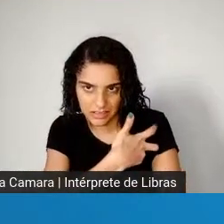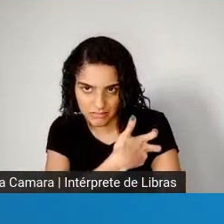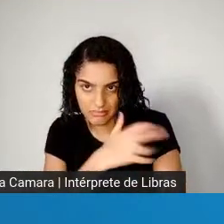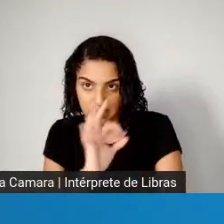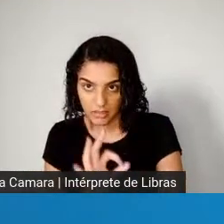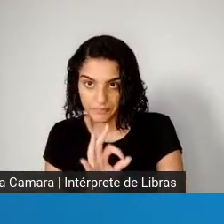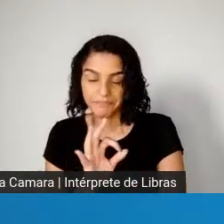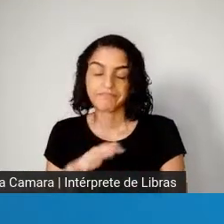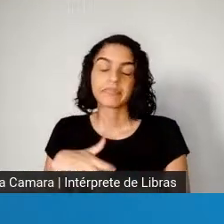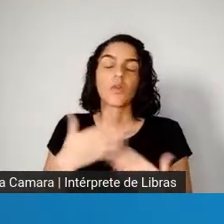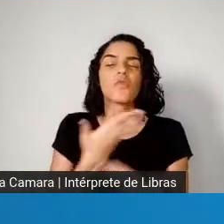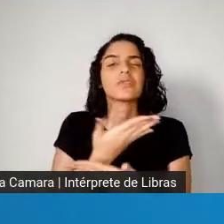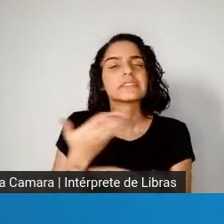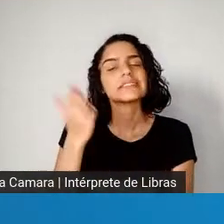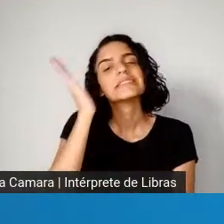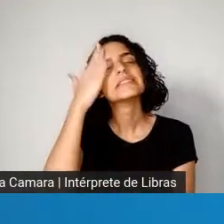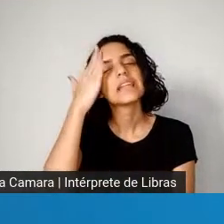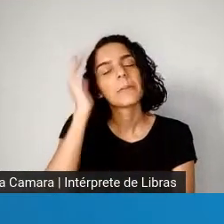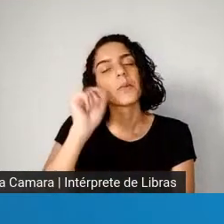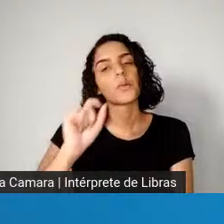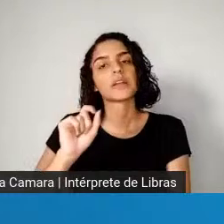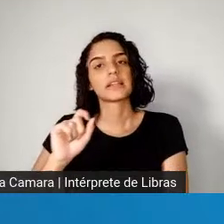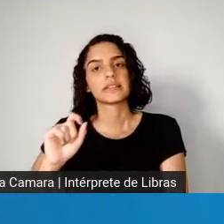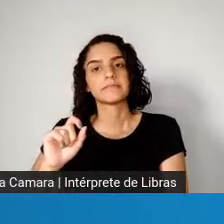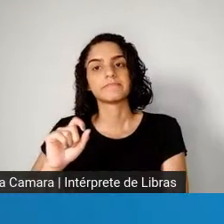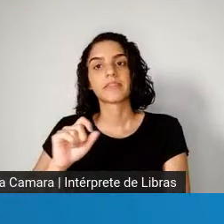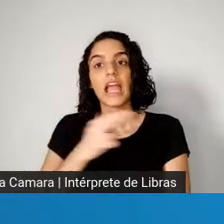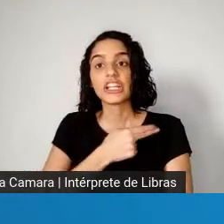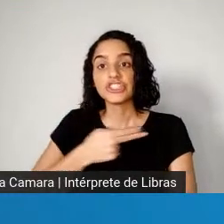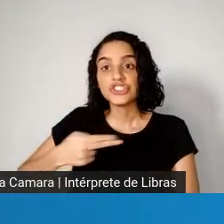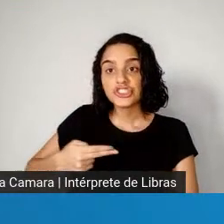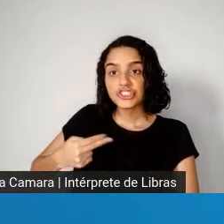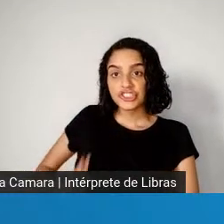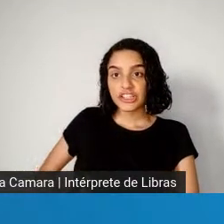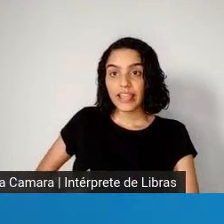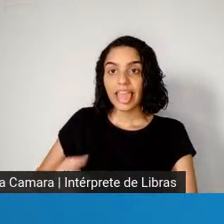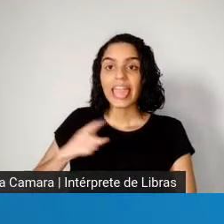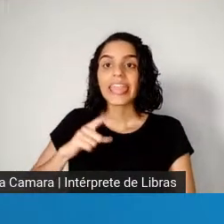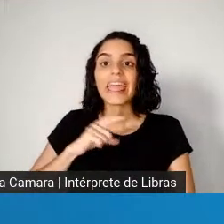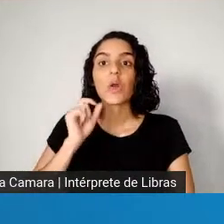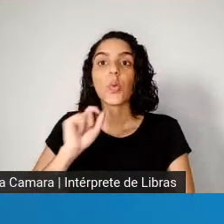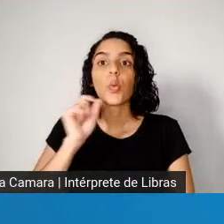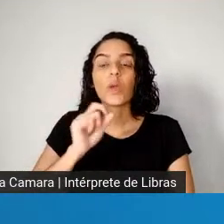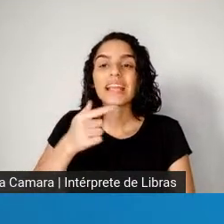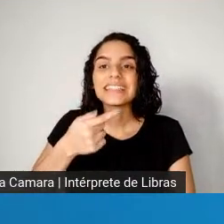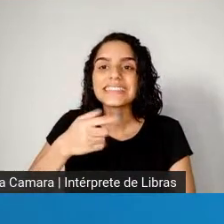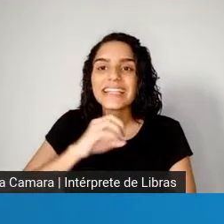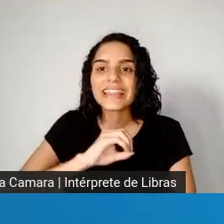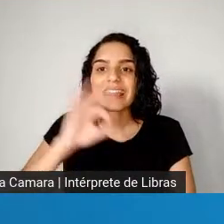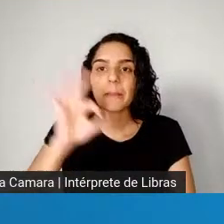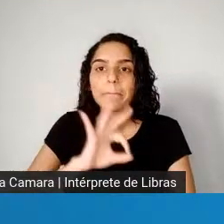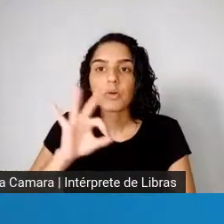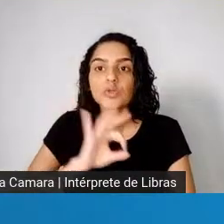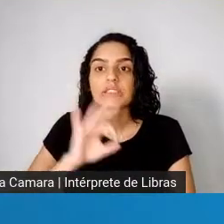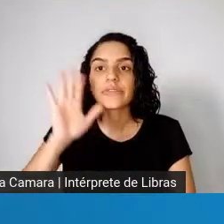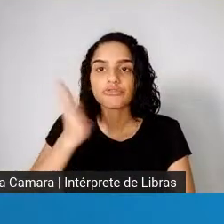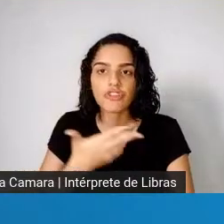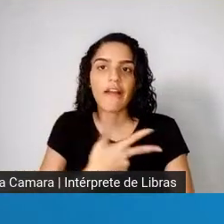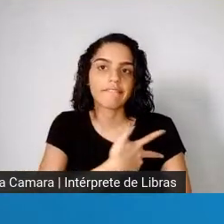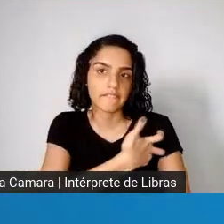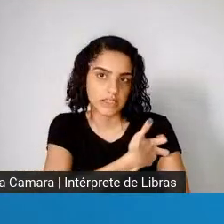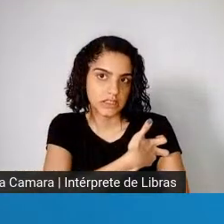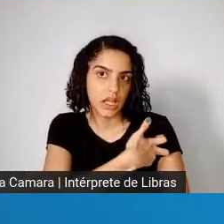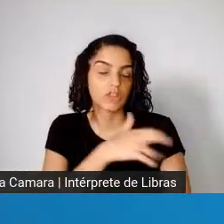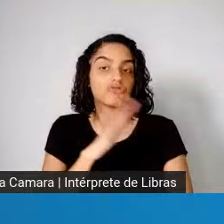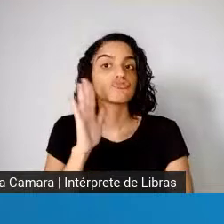acompanhando, mas o Carlos Gadeira deve estar, que a China hoje está com 70% de cobertura vacinal. A China